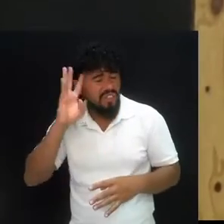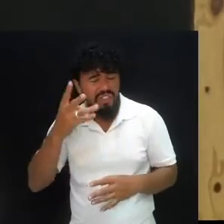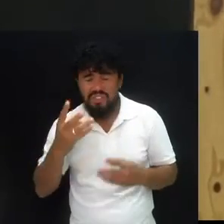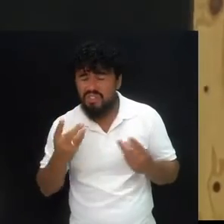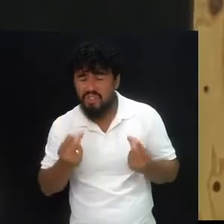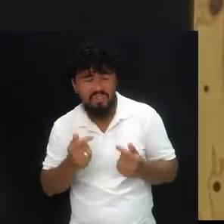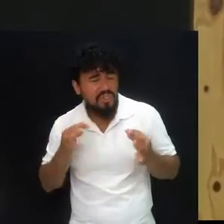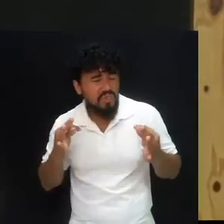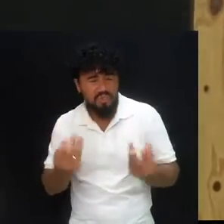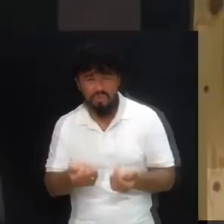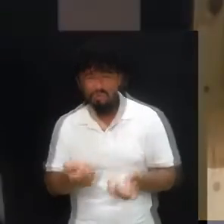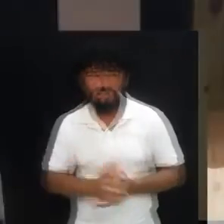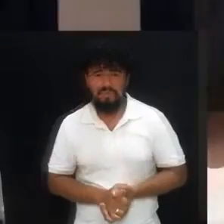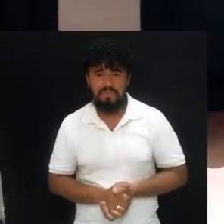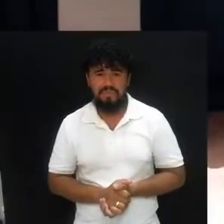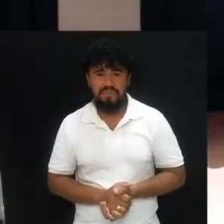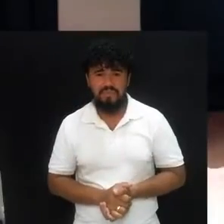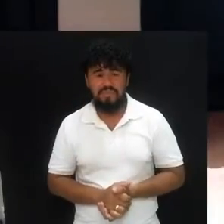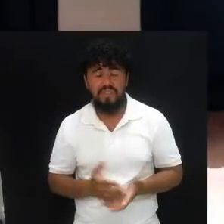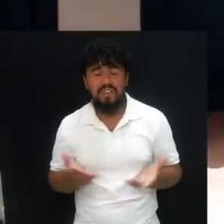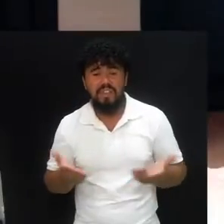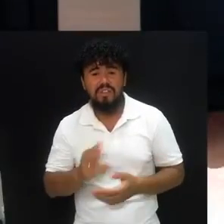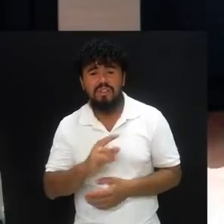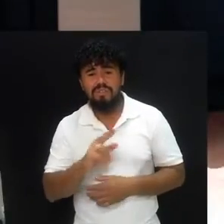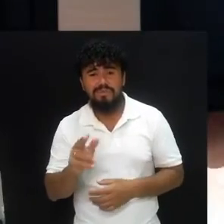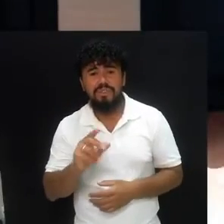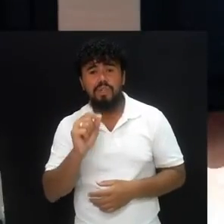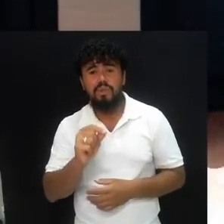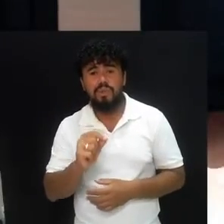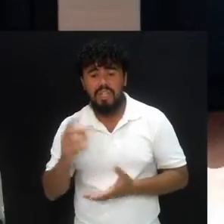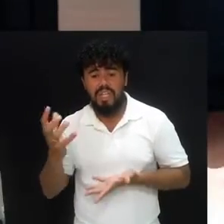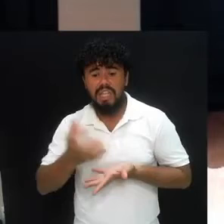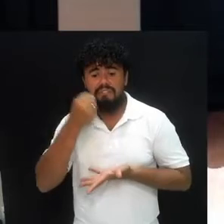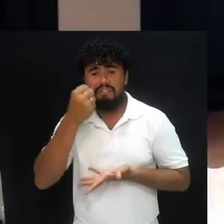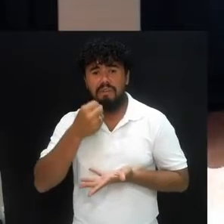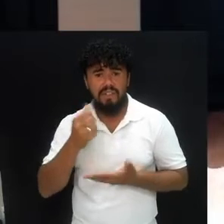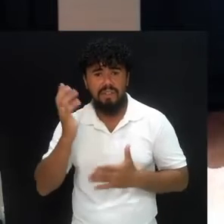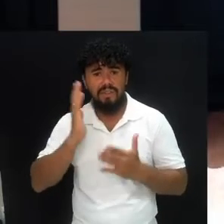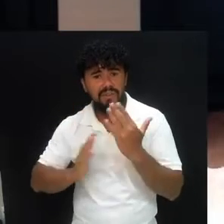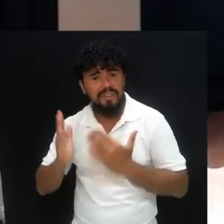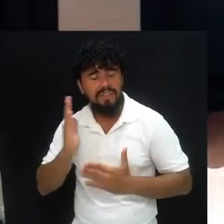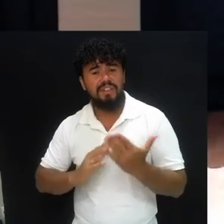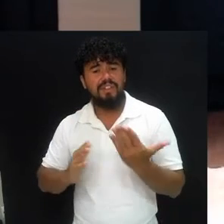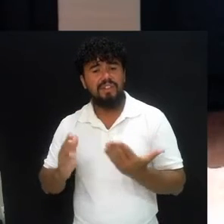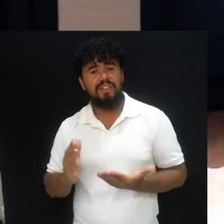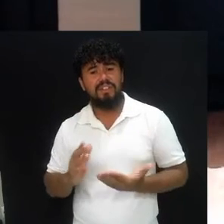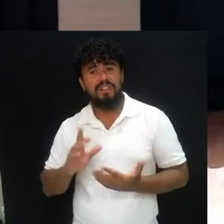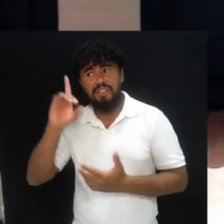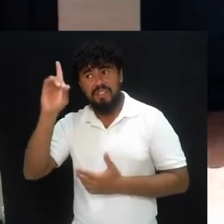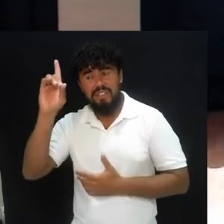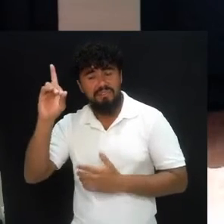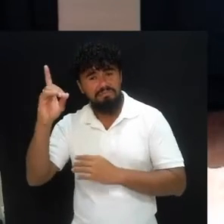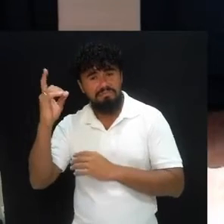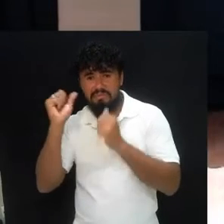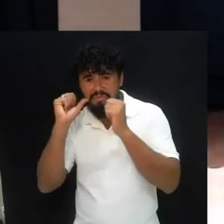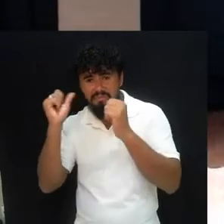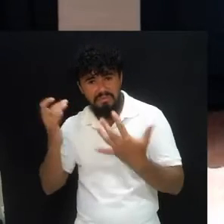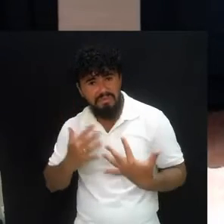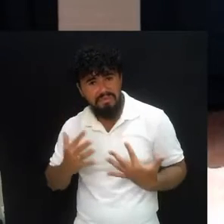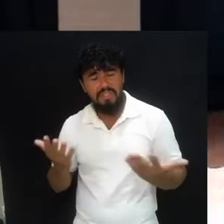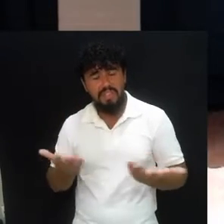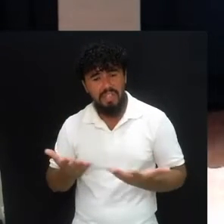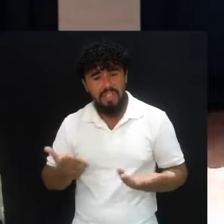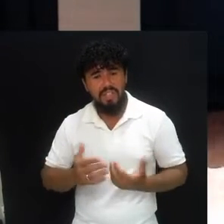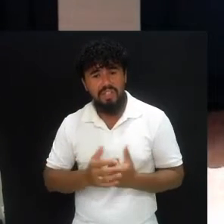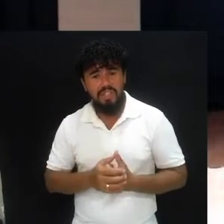traz vitória, sim. O nome disso é livramento, é cuidado, é intervenção do céu. Se você